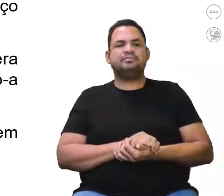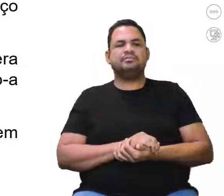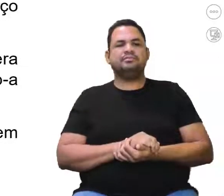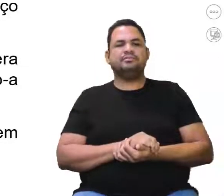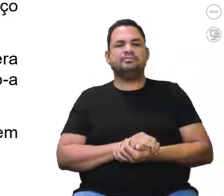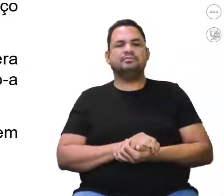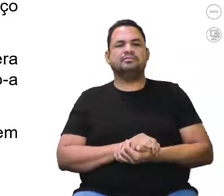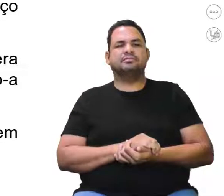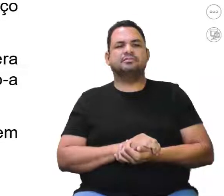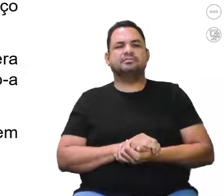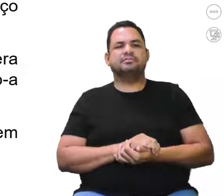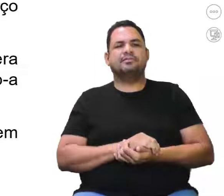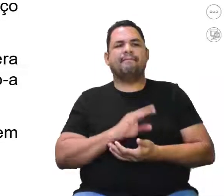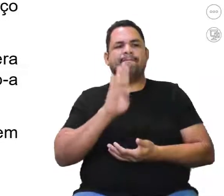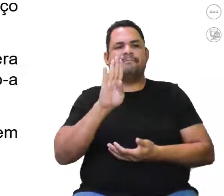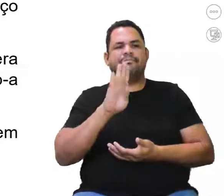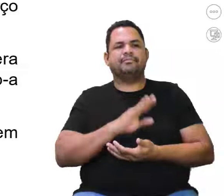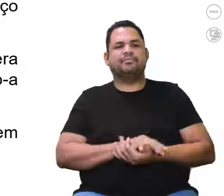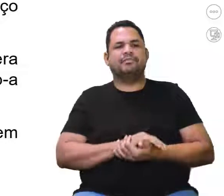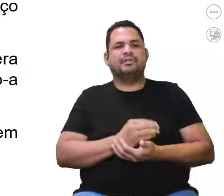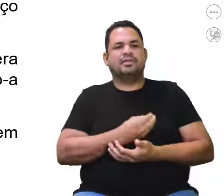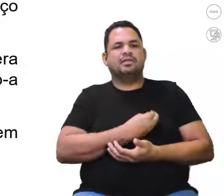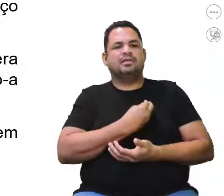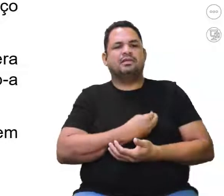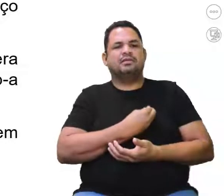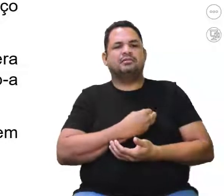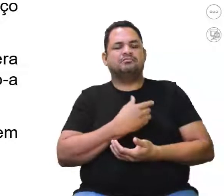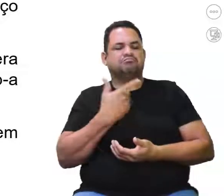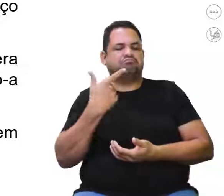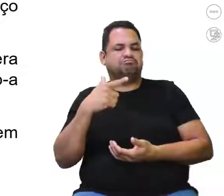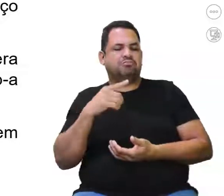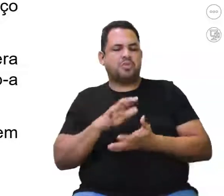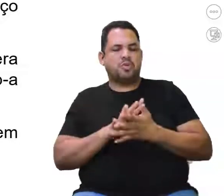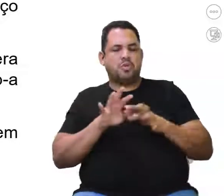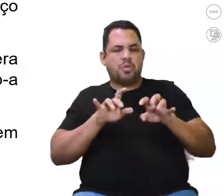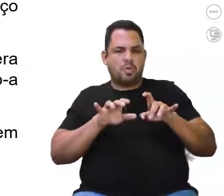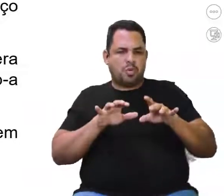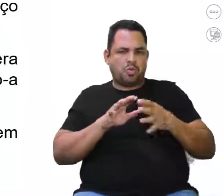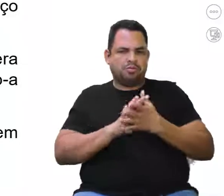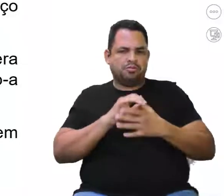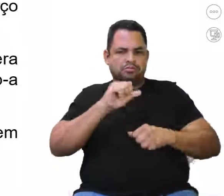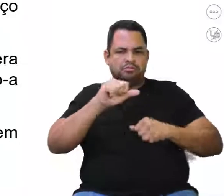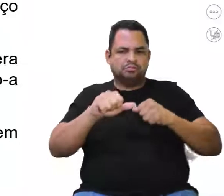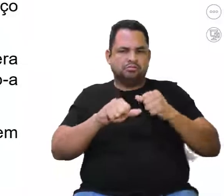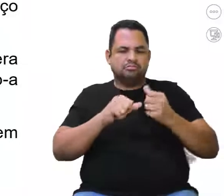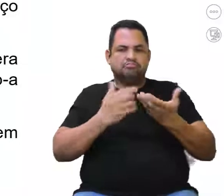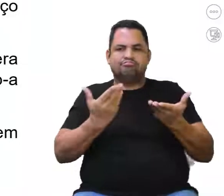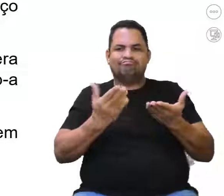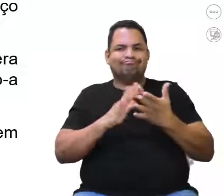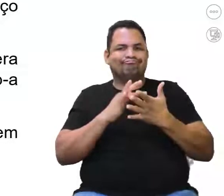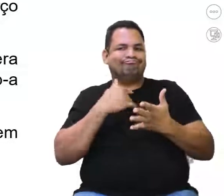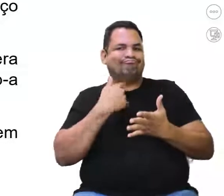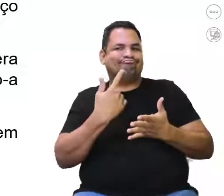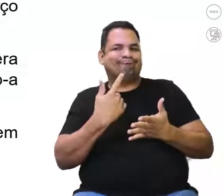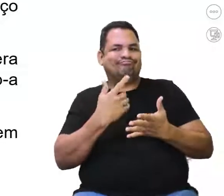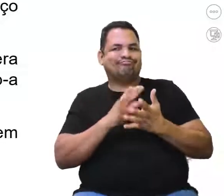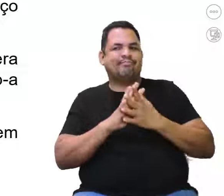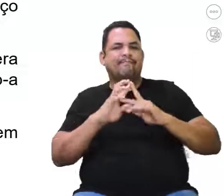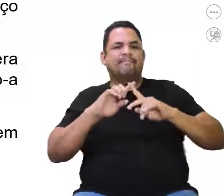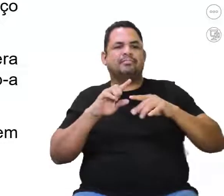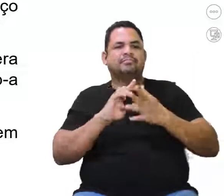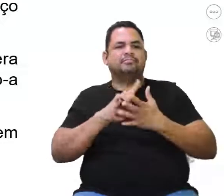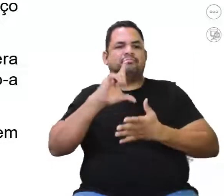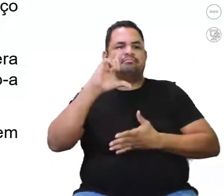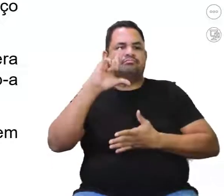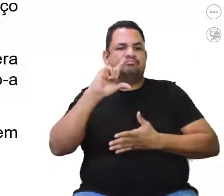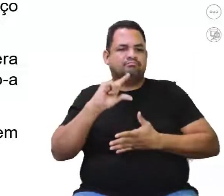Vamos analisar a B. Letra B. A vida sem computador tornou-se quase inviável, mas se tem